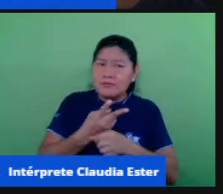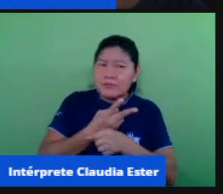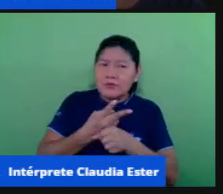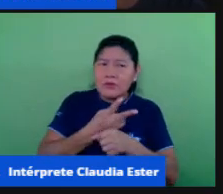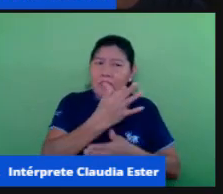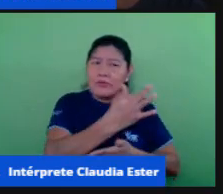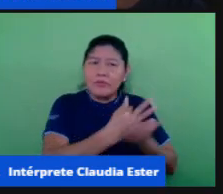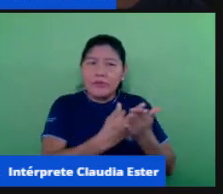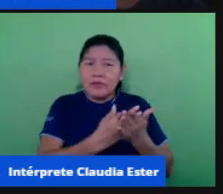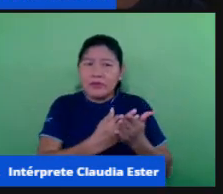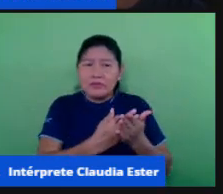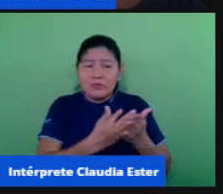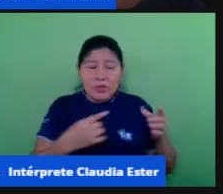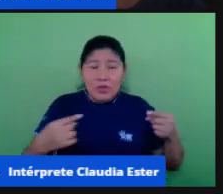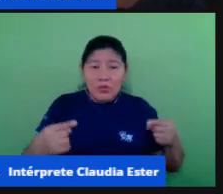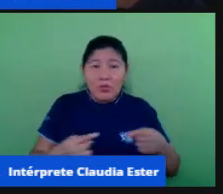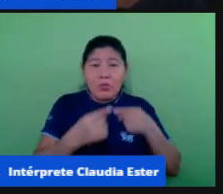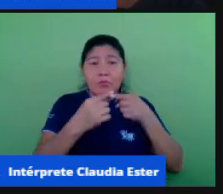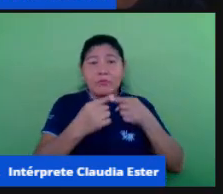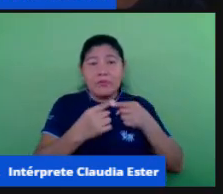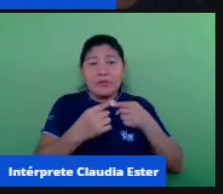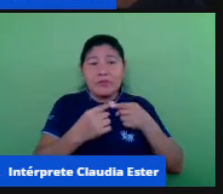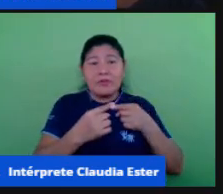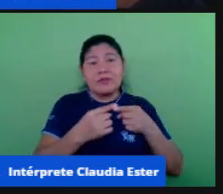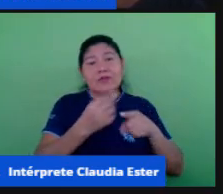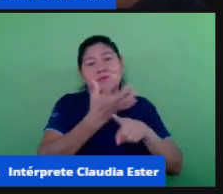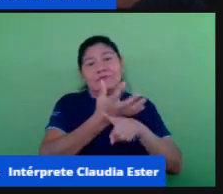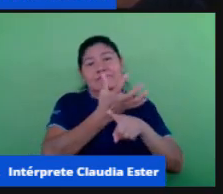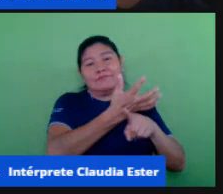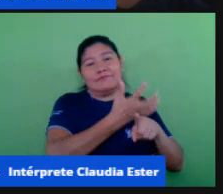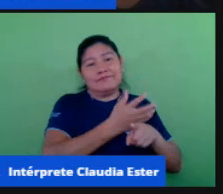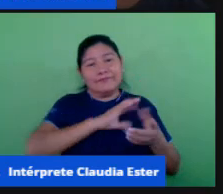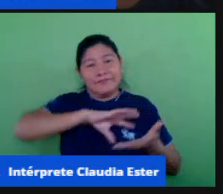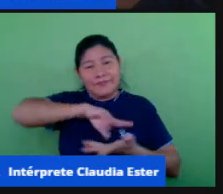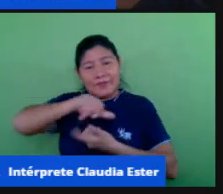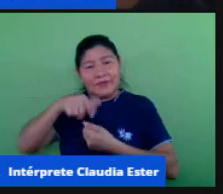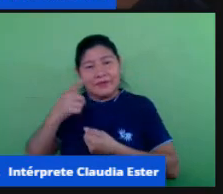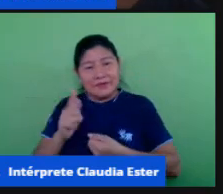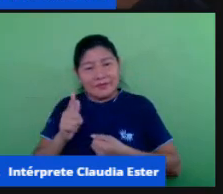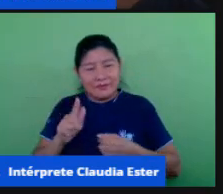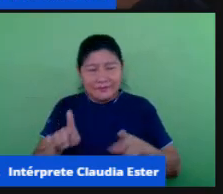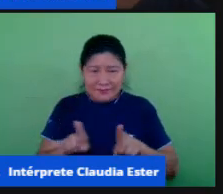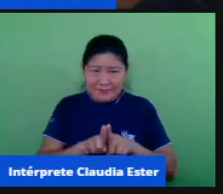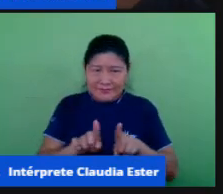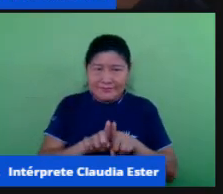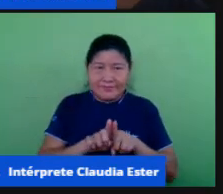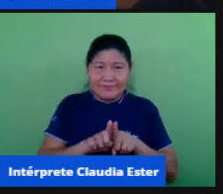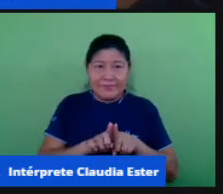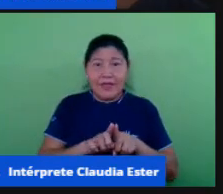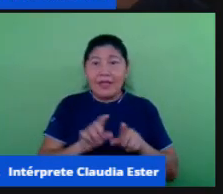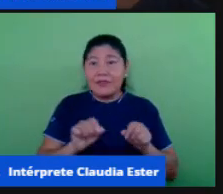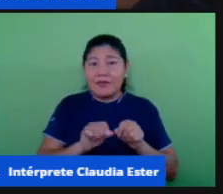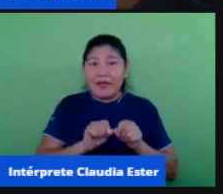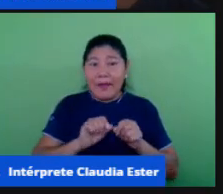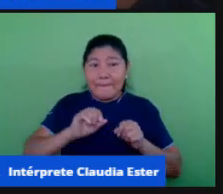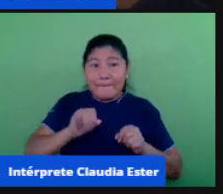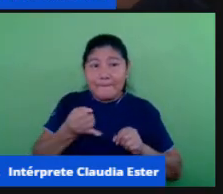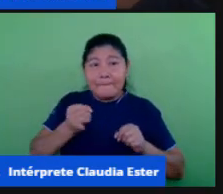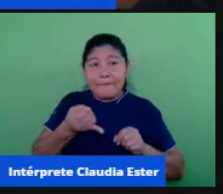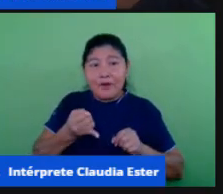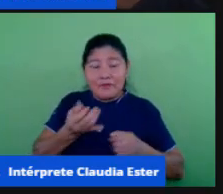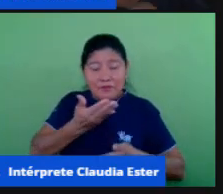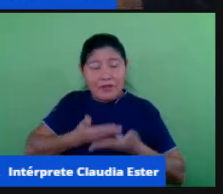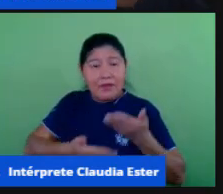portuguesa dentro da geografia né ver a tipologia textual e eu posso já ir trabalhando então trabalhar